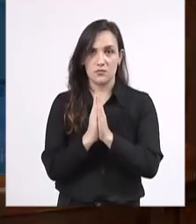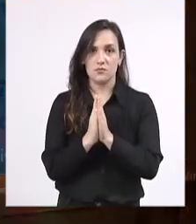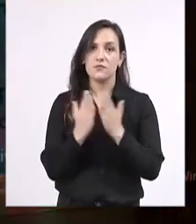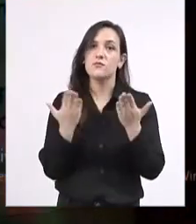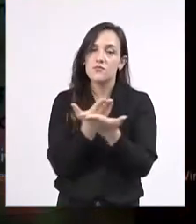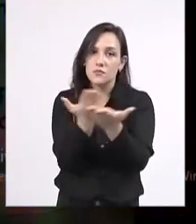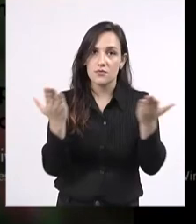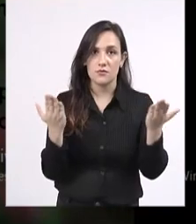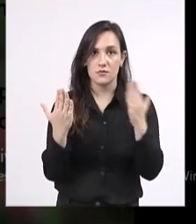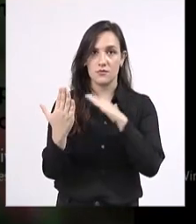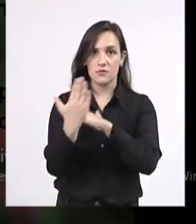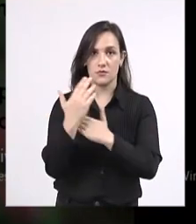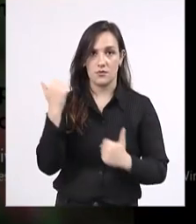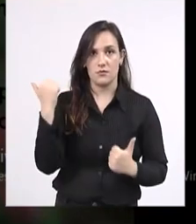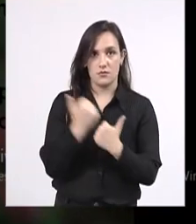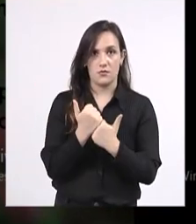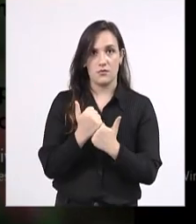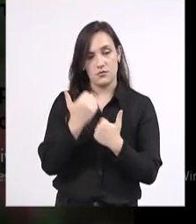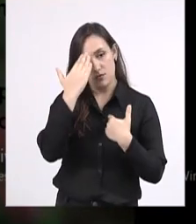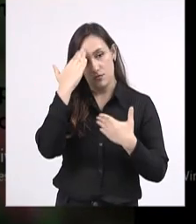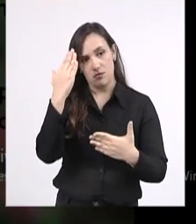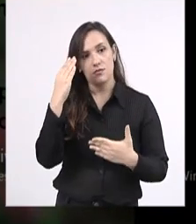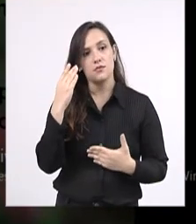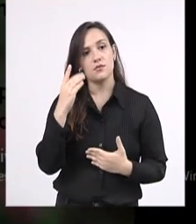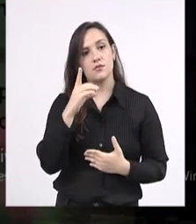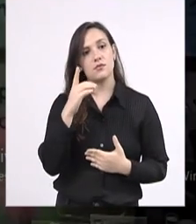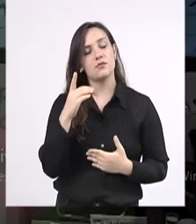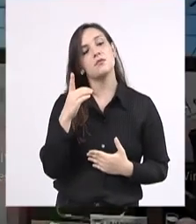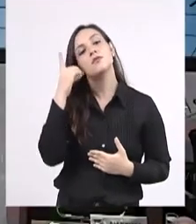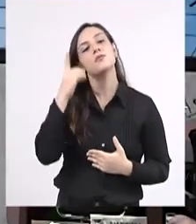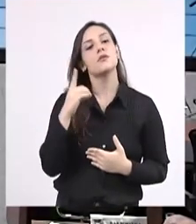senhores que nos apoiem. Muito obrigada. Obrigada, senhor presidente.